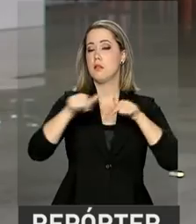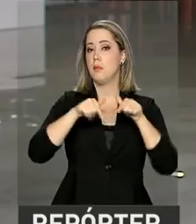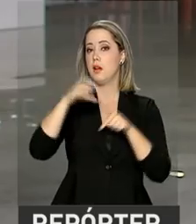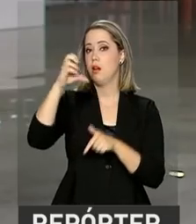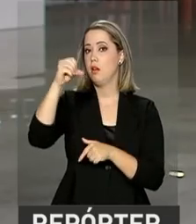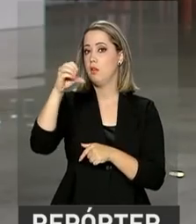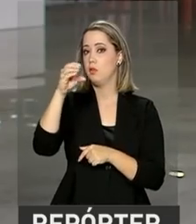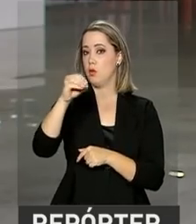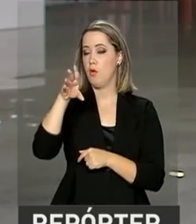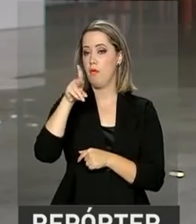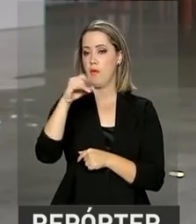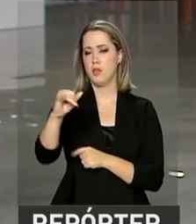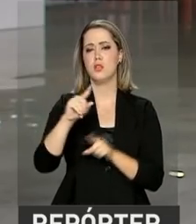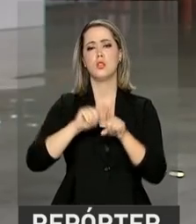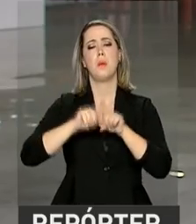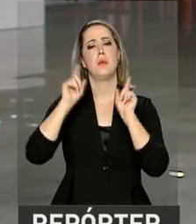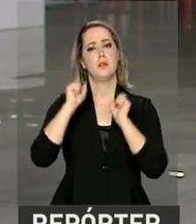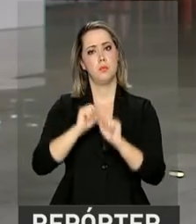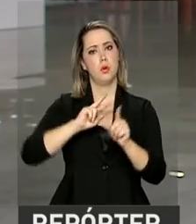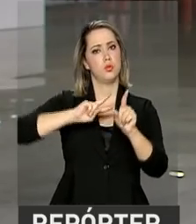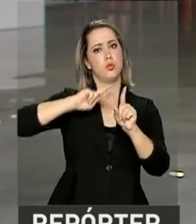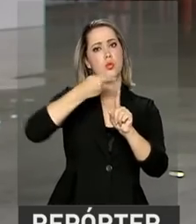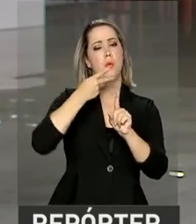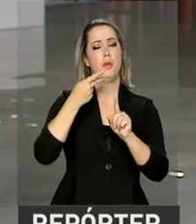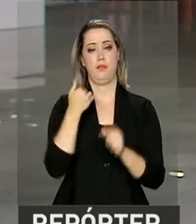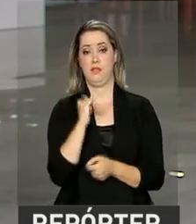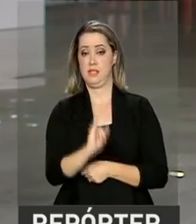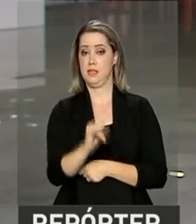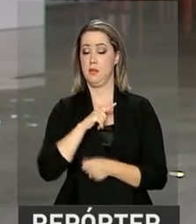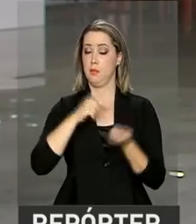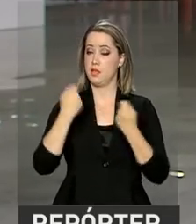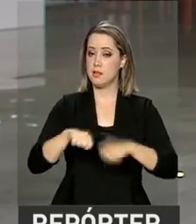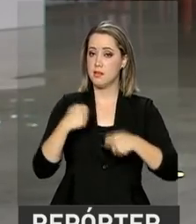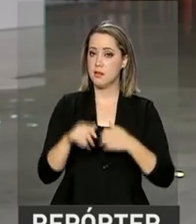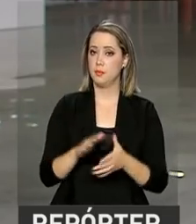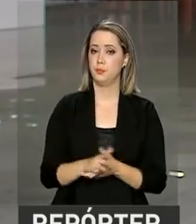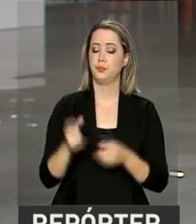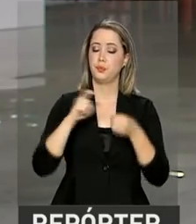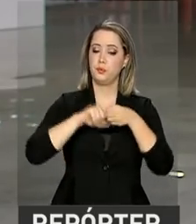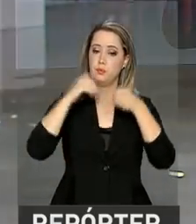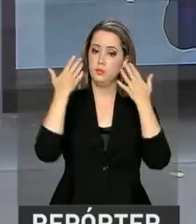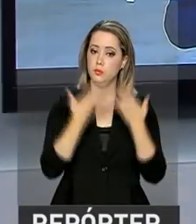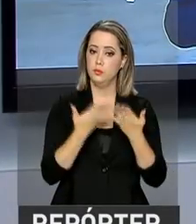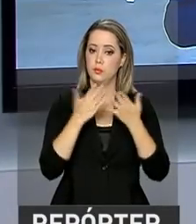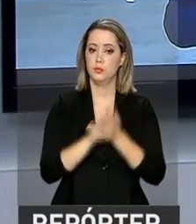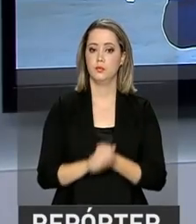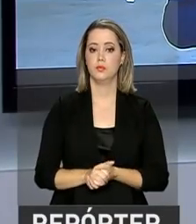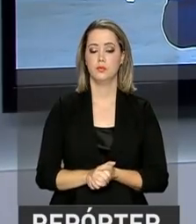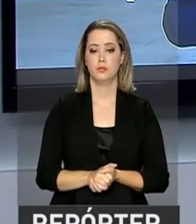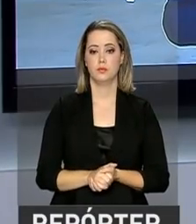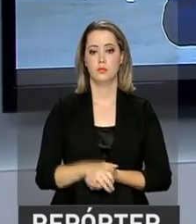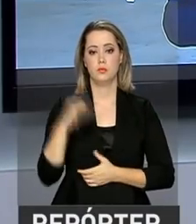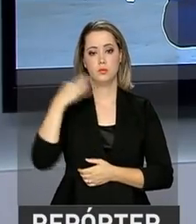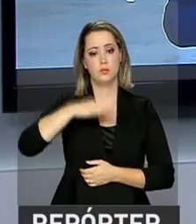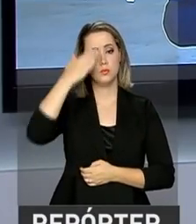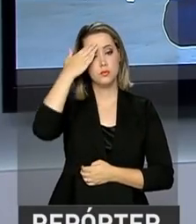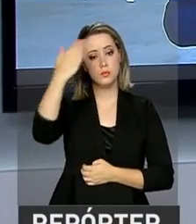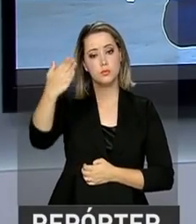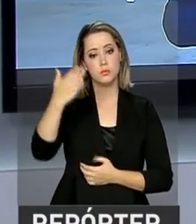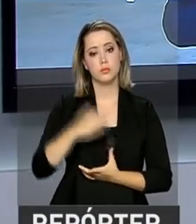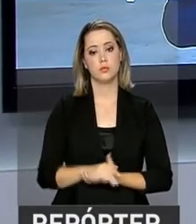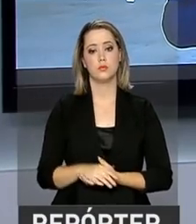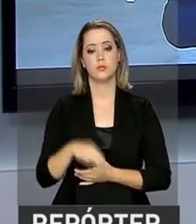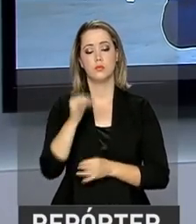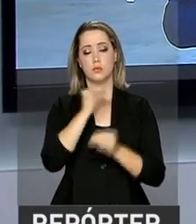dias, mas esse prazo pode ser prorrogado caso haja necessidade. Eu volto com você no estúdio, Leandro. Tá ok, Ney. Obrigado pelas suas